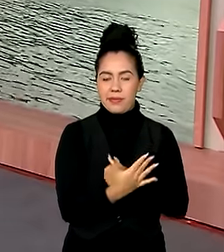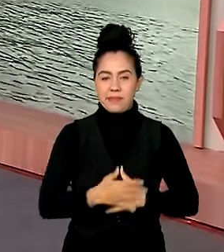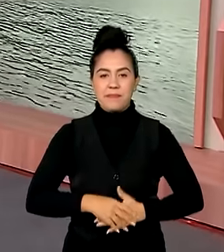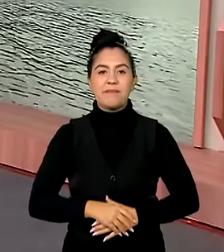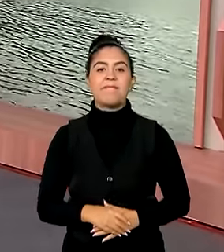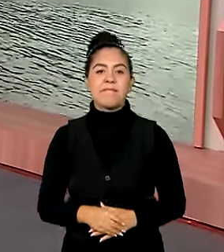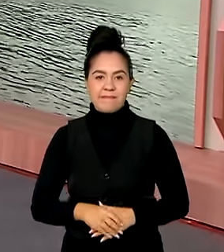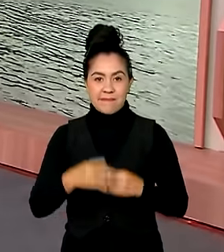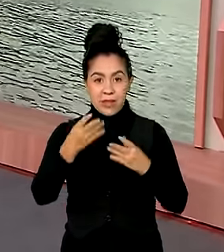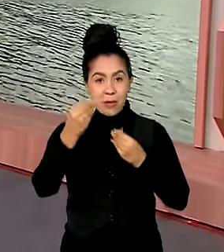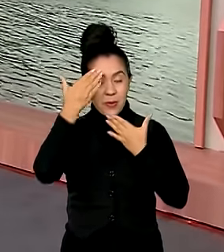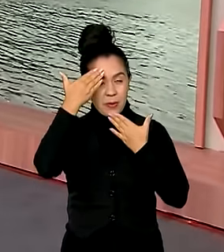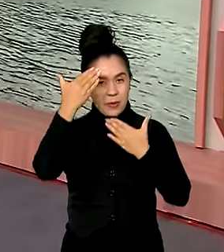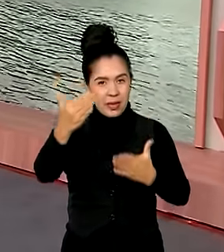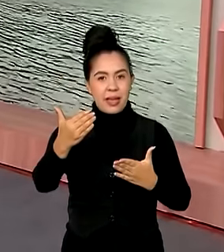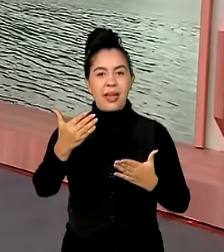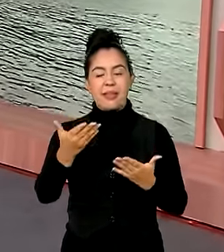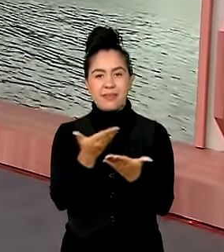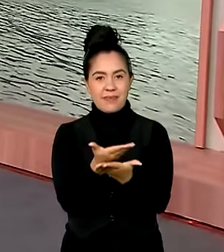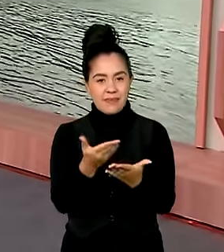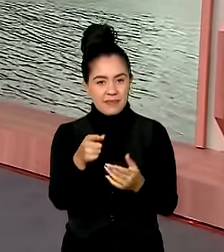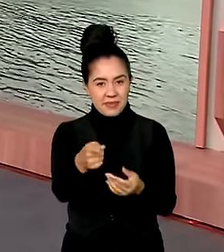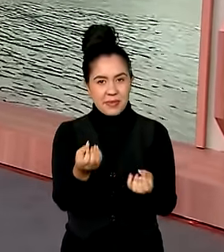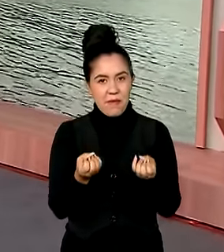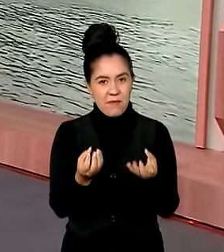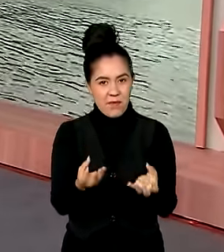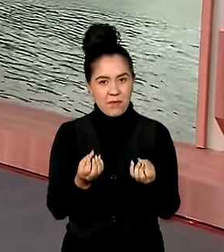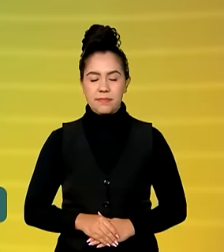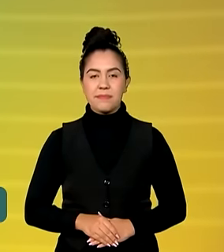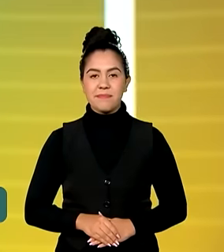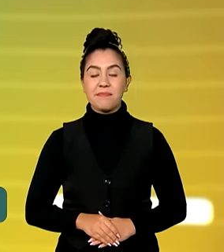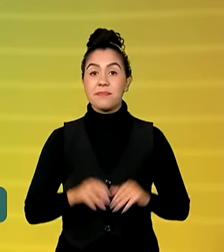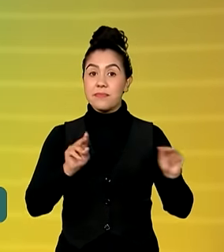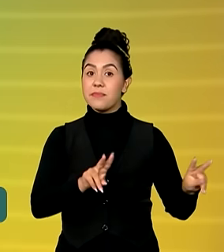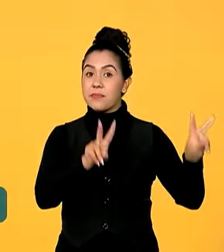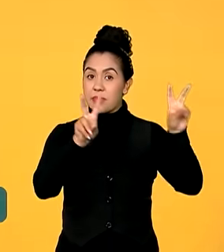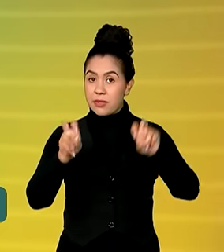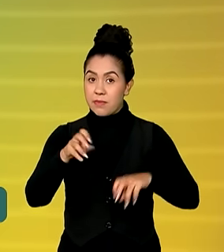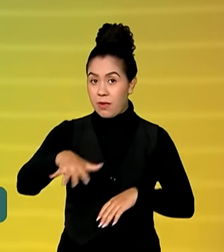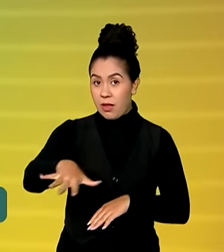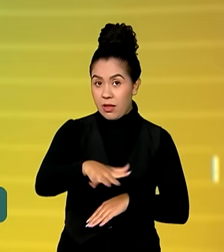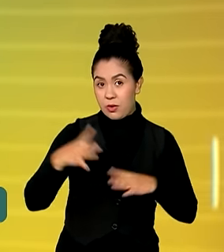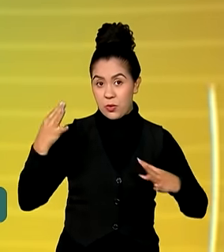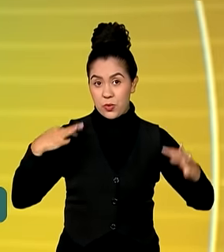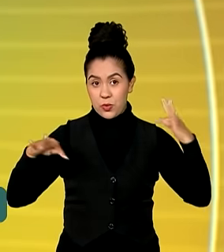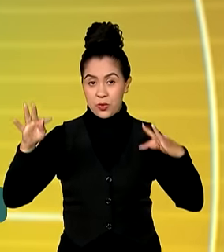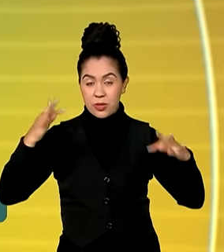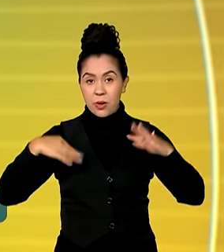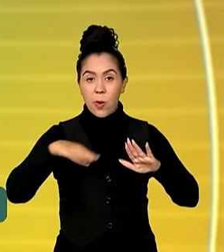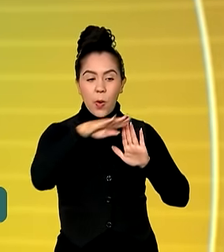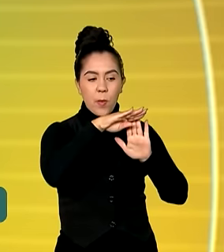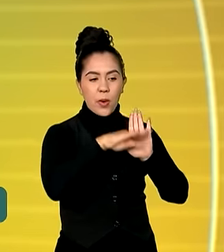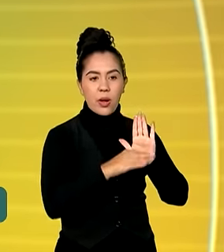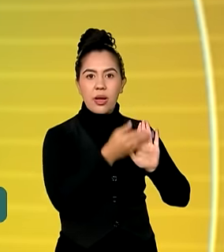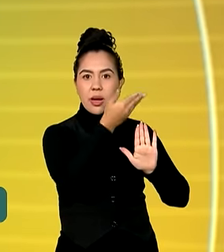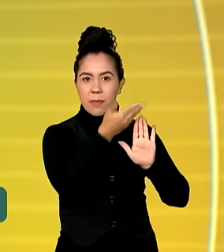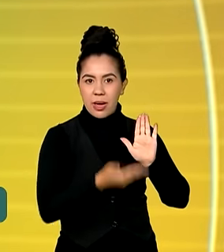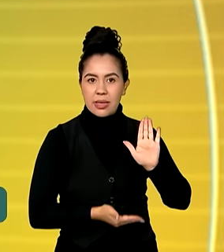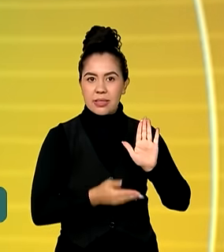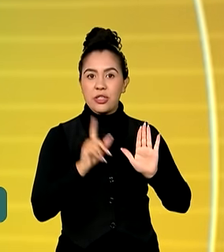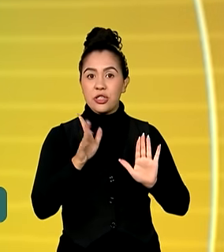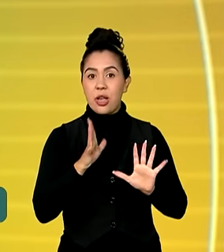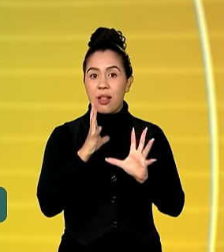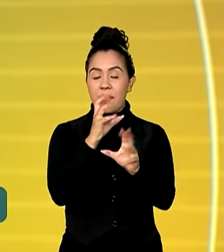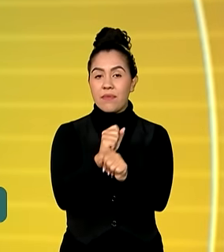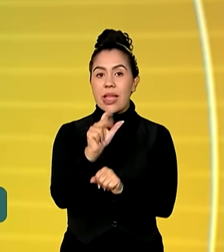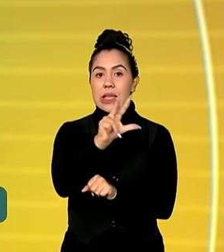Obrigada, Cláudia Boiunga. Ótimo dia aí no Rio de Janeiro. E ainda sobre turismo, o Voa Brasil já teve mais de 500 opções